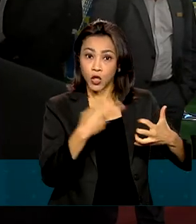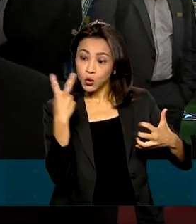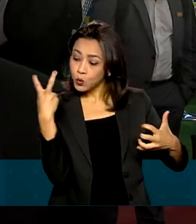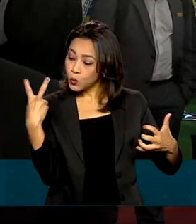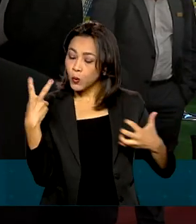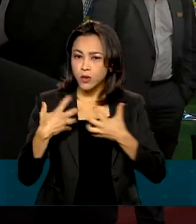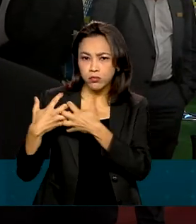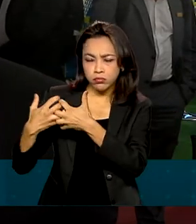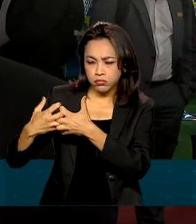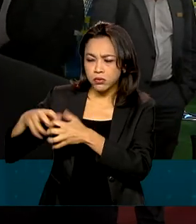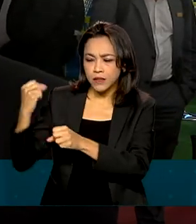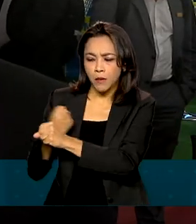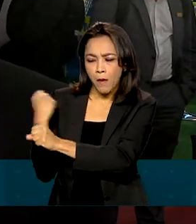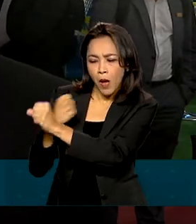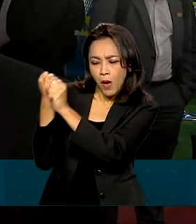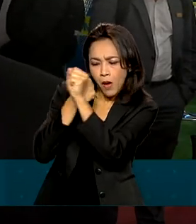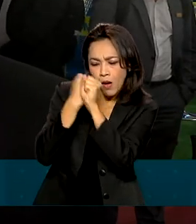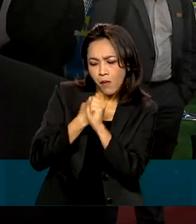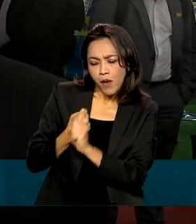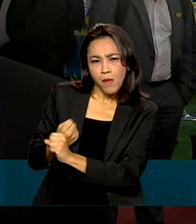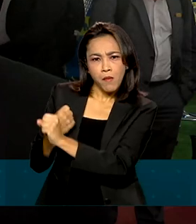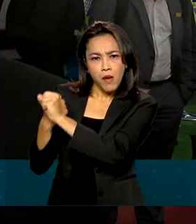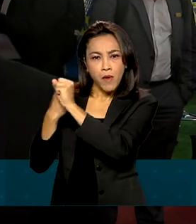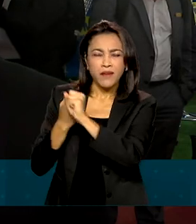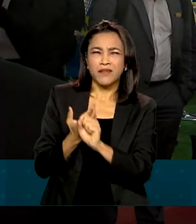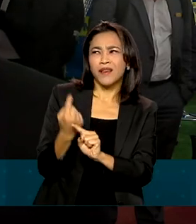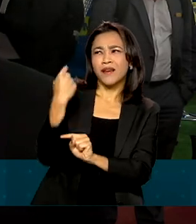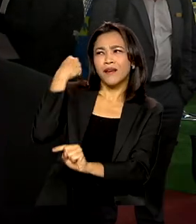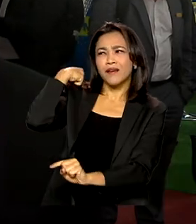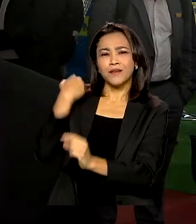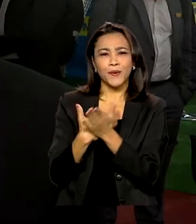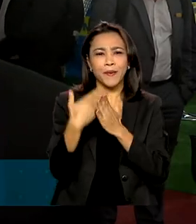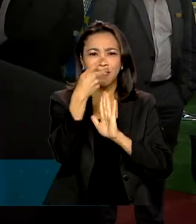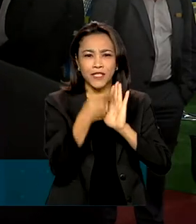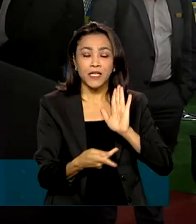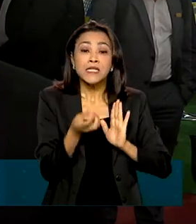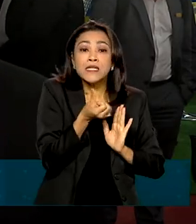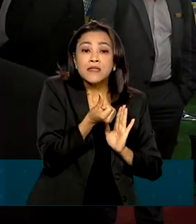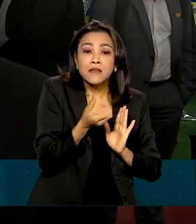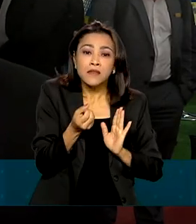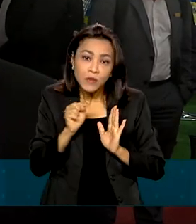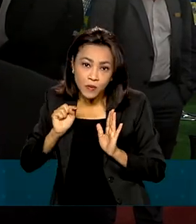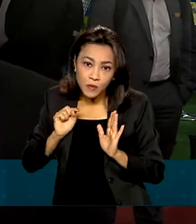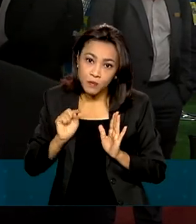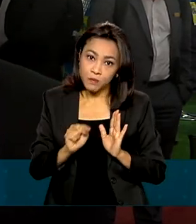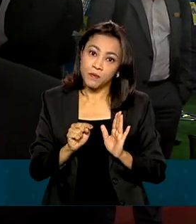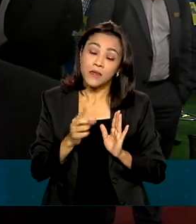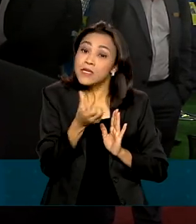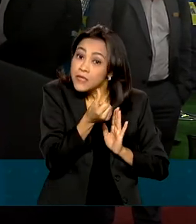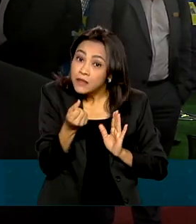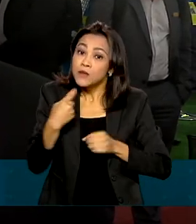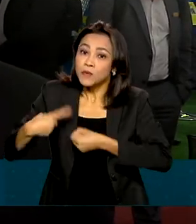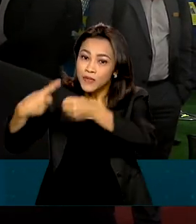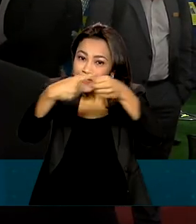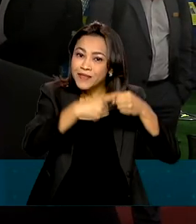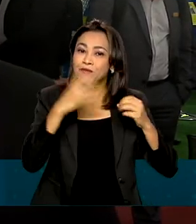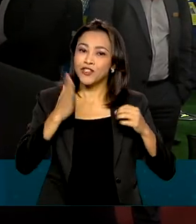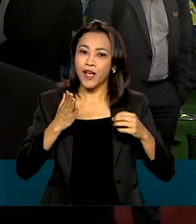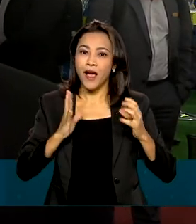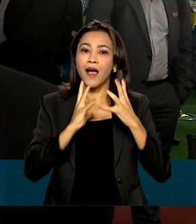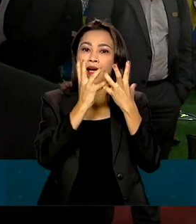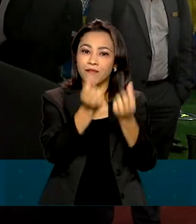estão sendo produzidas. Desde o começo do projeto, mais de 600 municípios receberam a carreta.